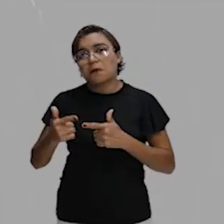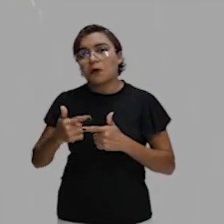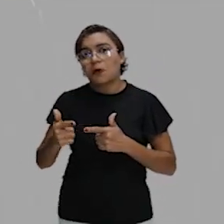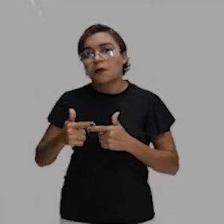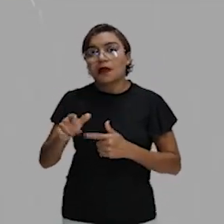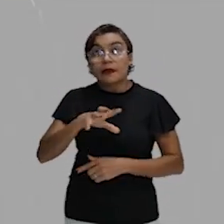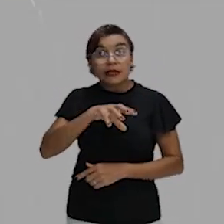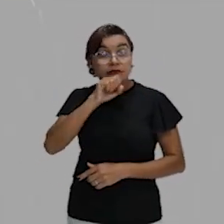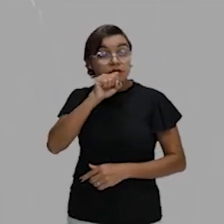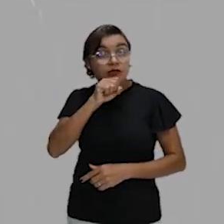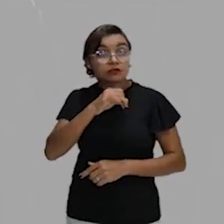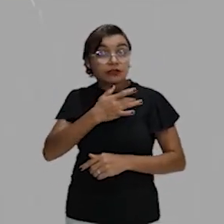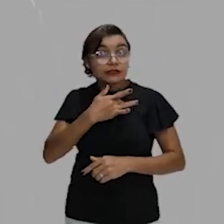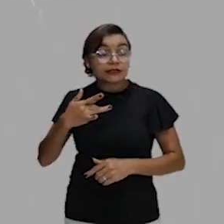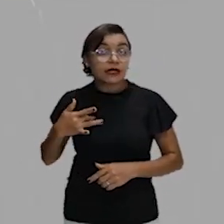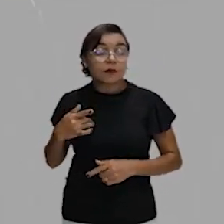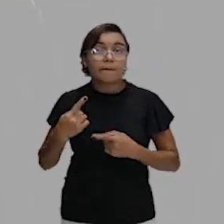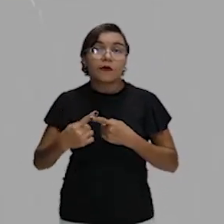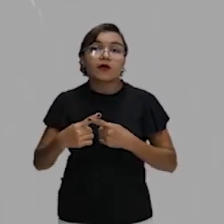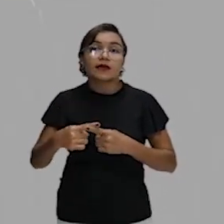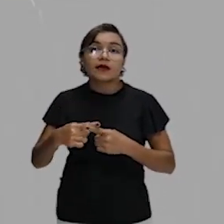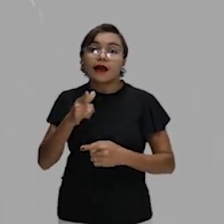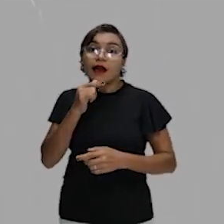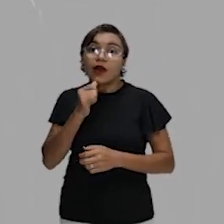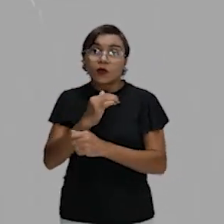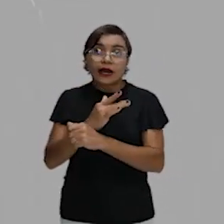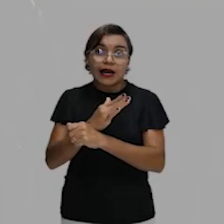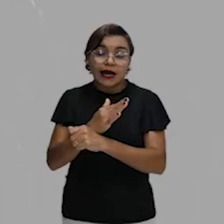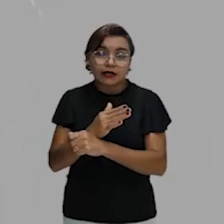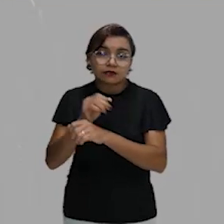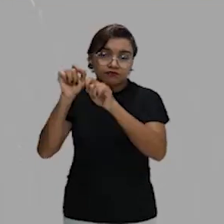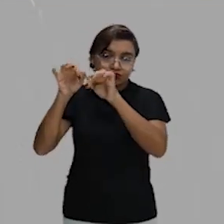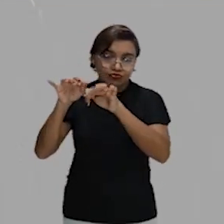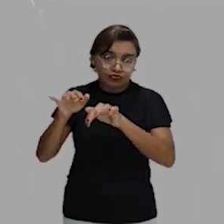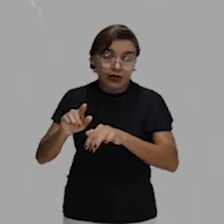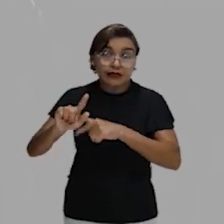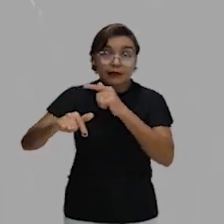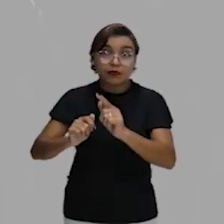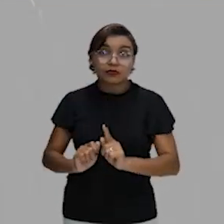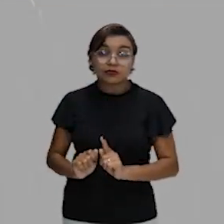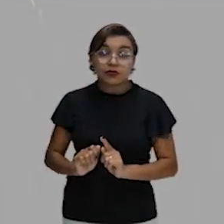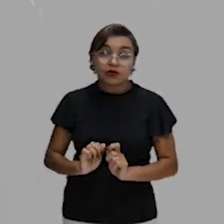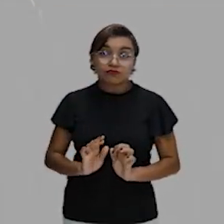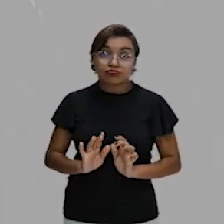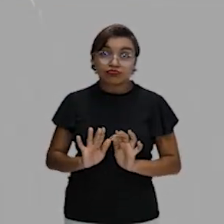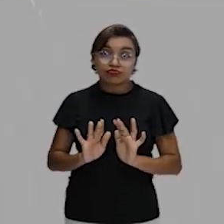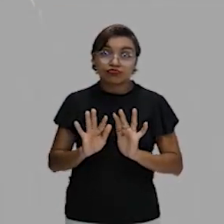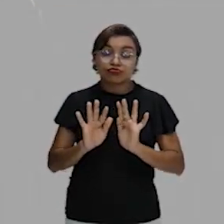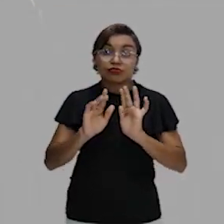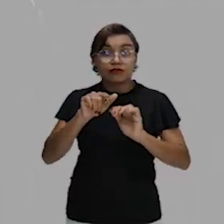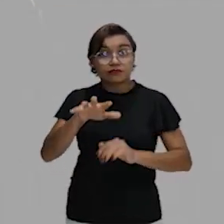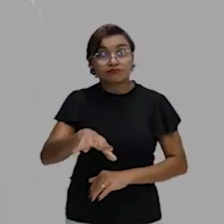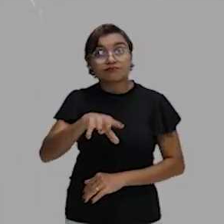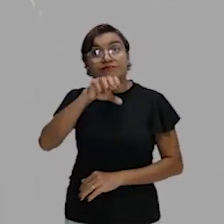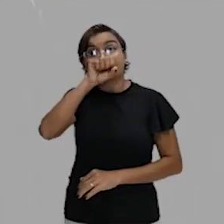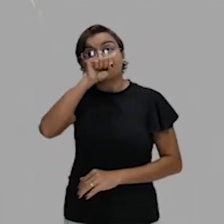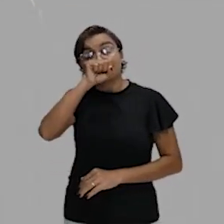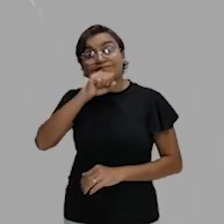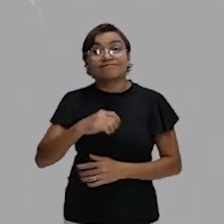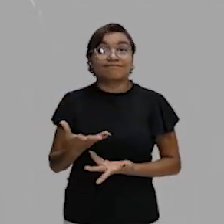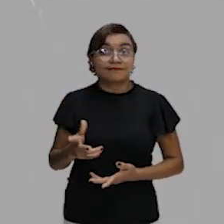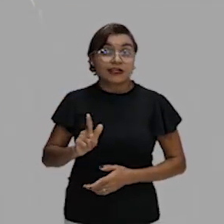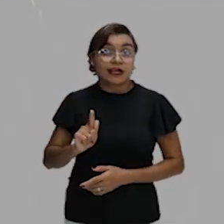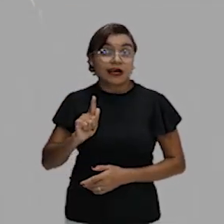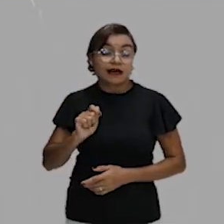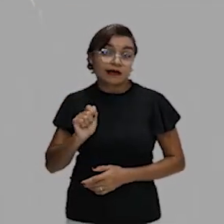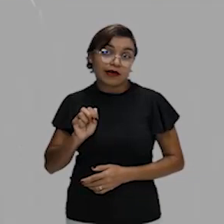Como assim, respiratório? Porque essa água mais ácida vai cair, depois ela vai o quê? evaporar, e você vai respirar esses gases mais ácidos. Olha o